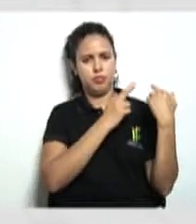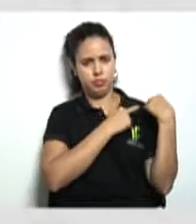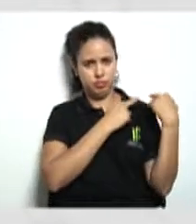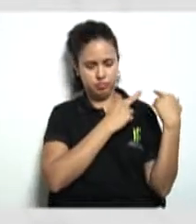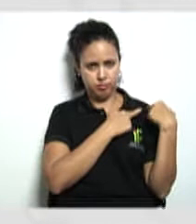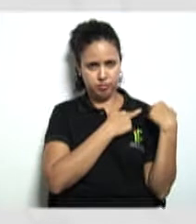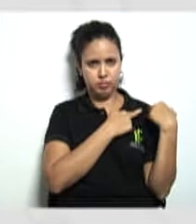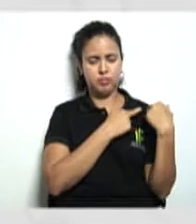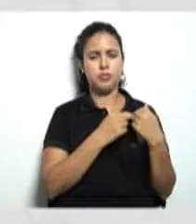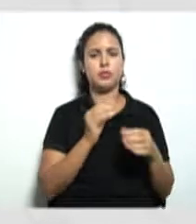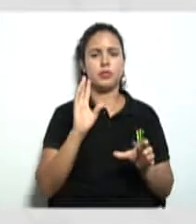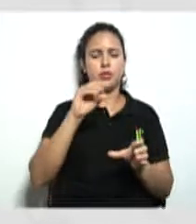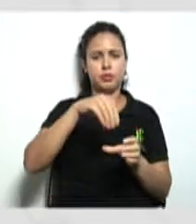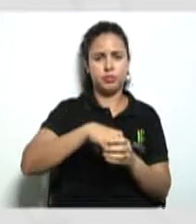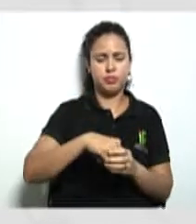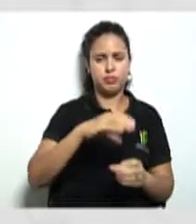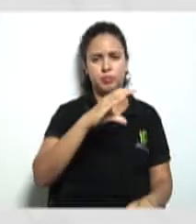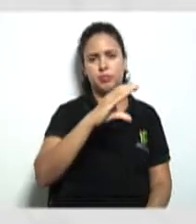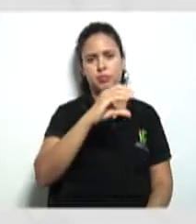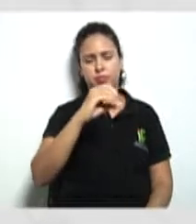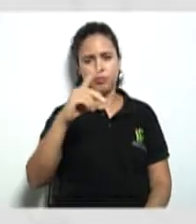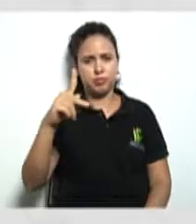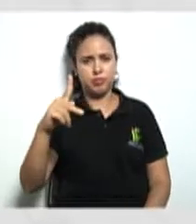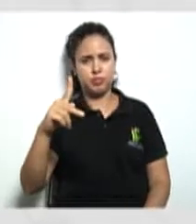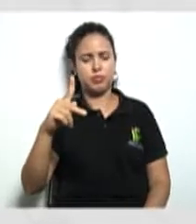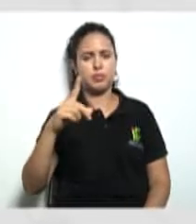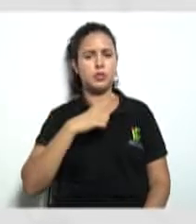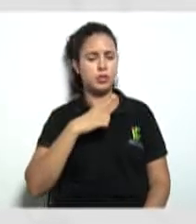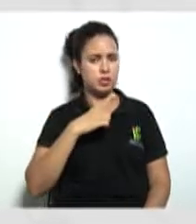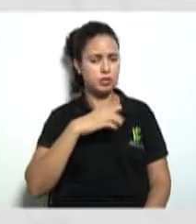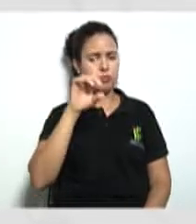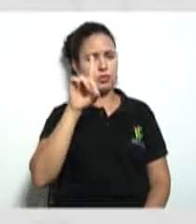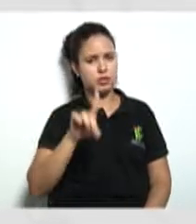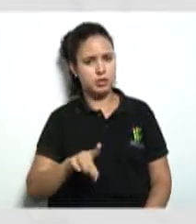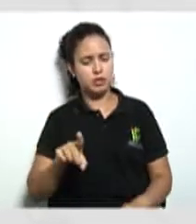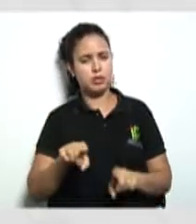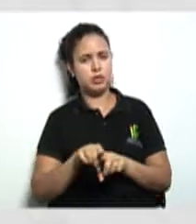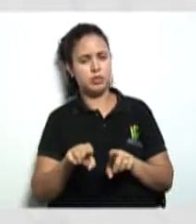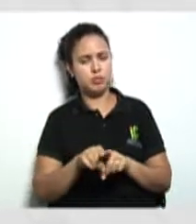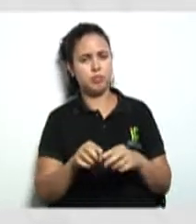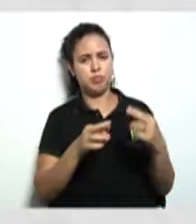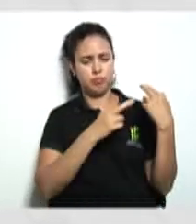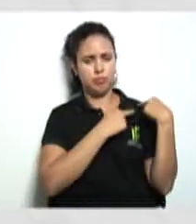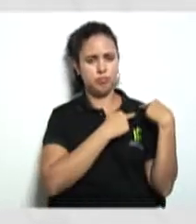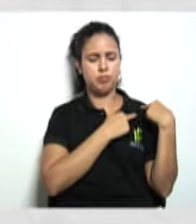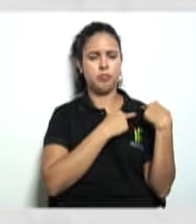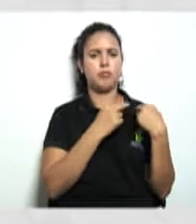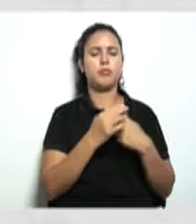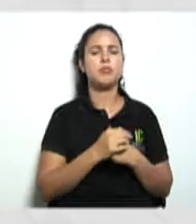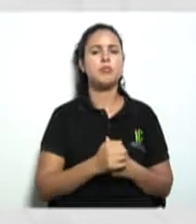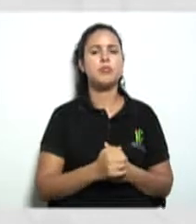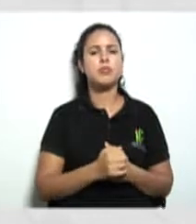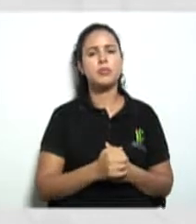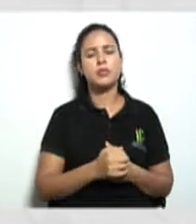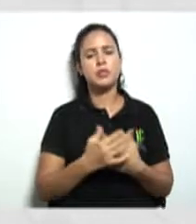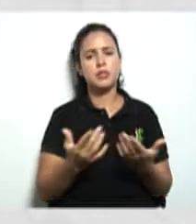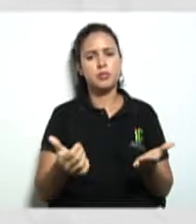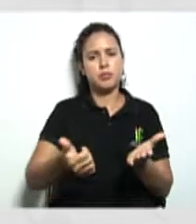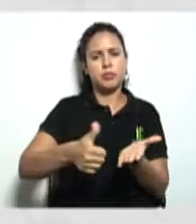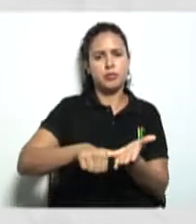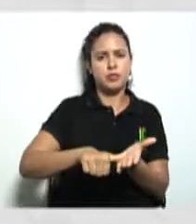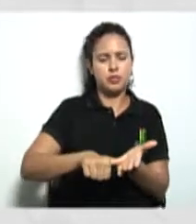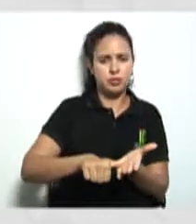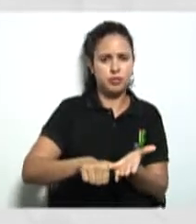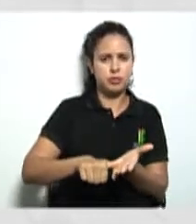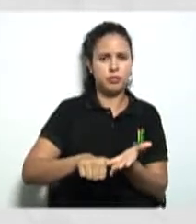cooperativa tem o quê? Direitos e deveres. Esses cooperados, eles pretendem?